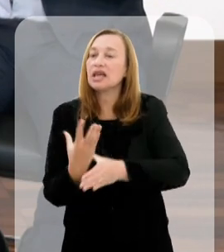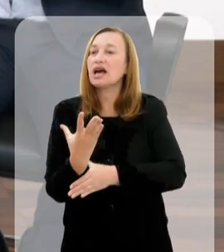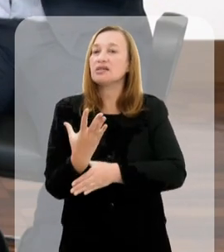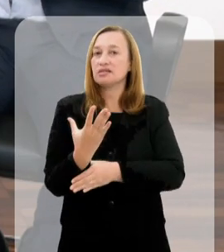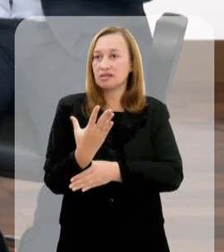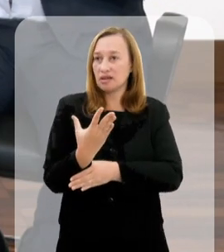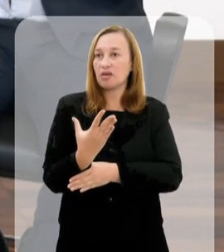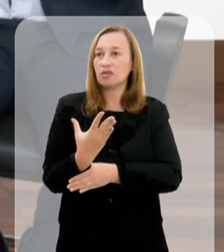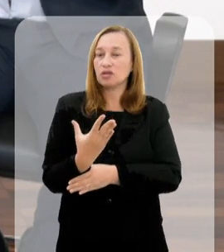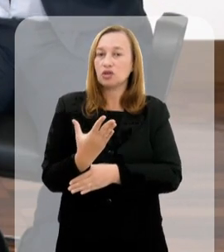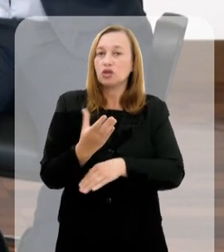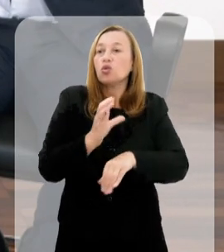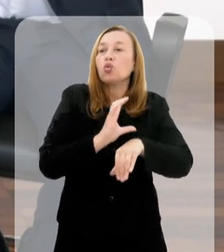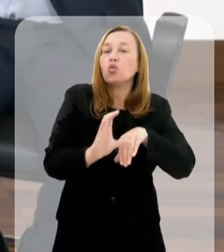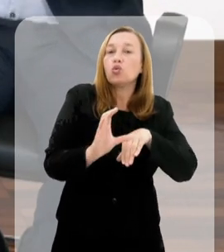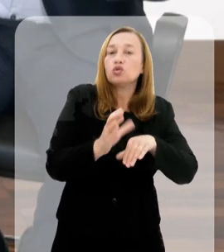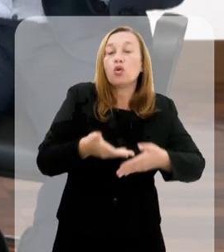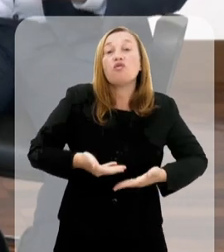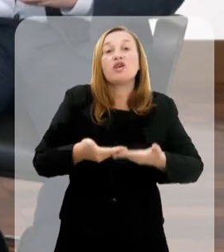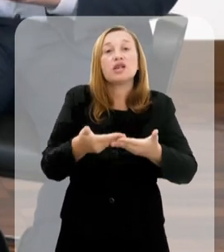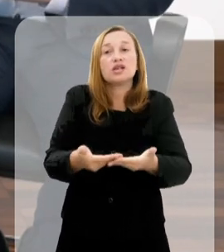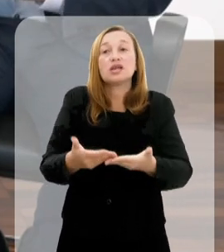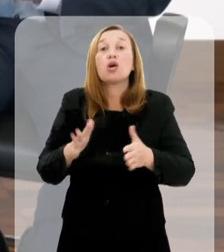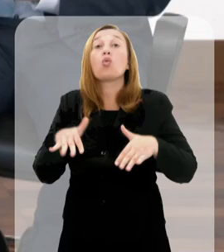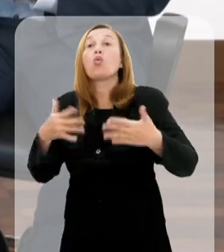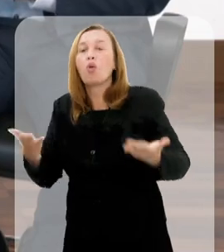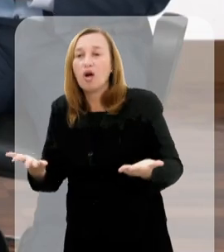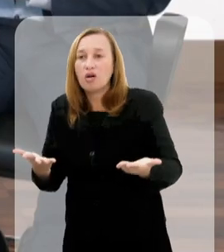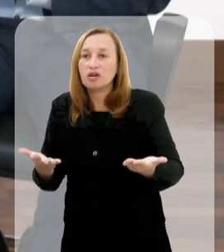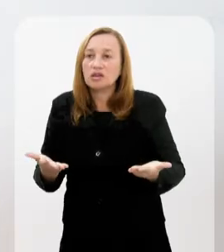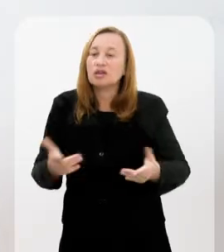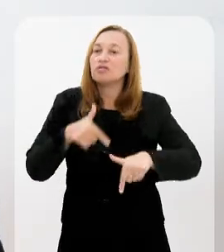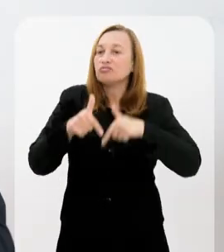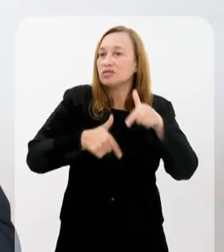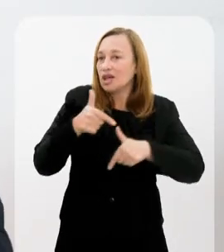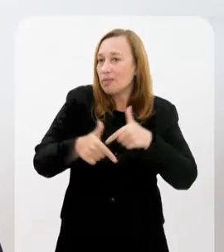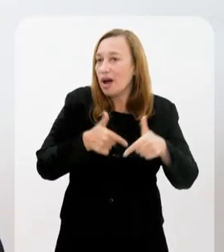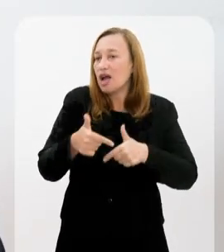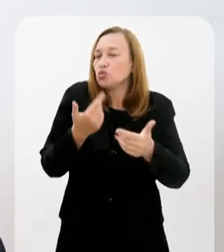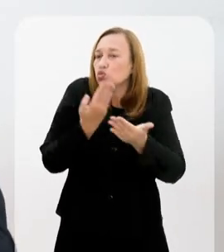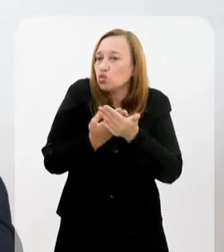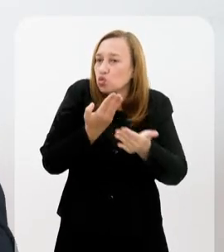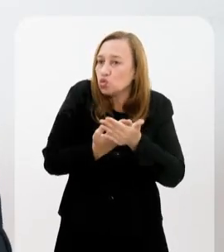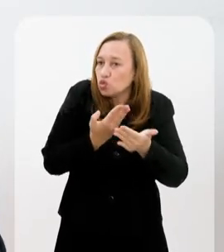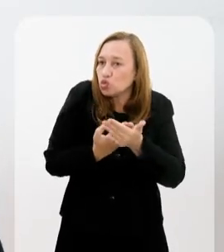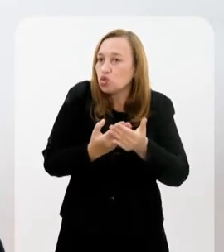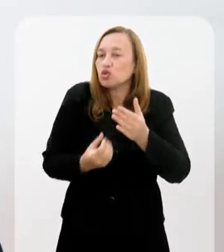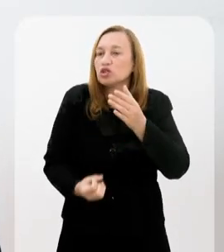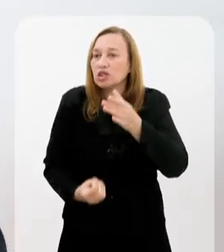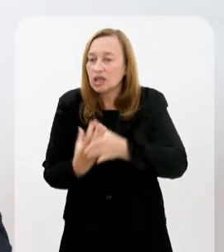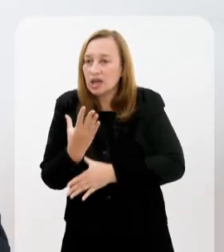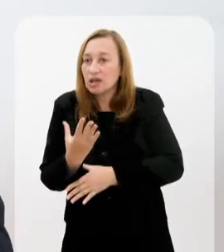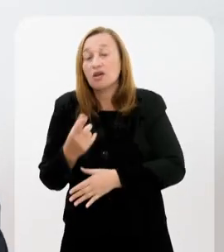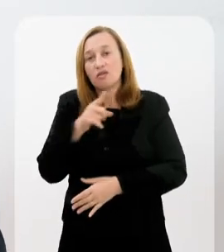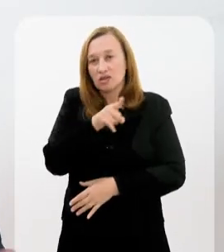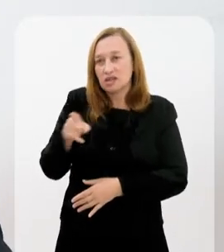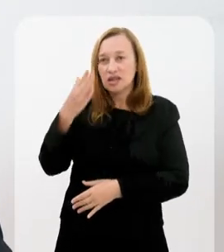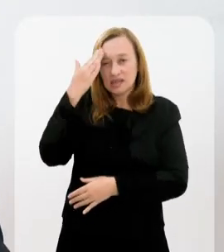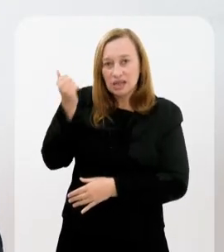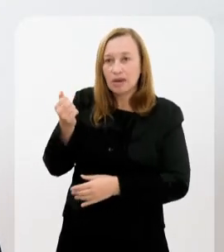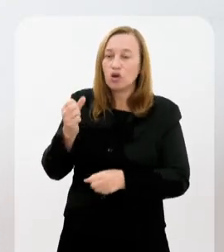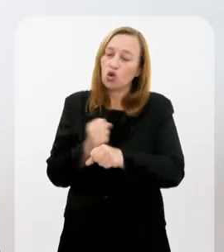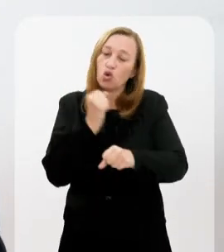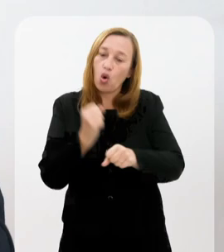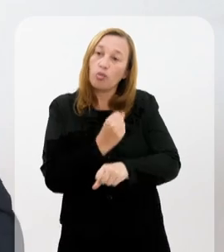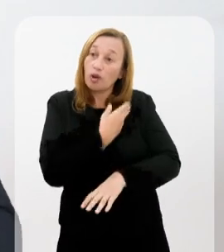construção de que cursos a gente vai oferecer, né? E fazendo o trabalho de casa, de construir. Vocês sabem que obra